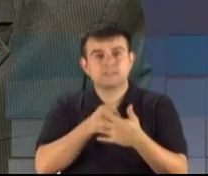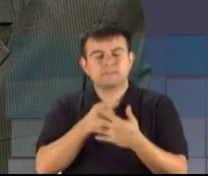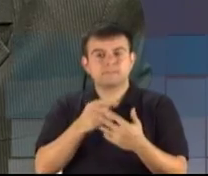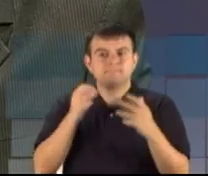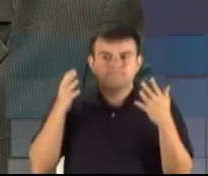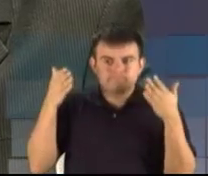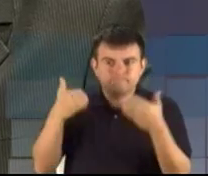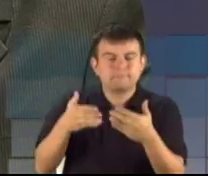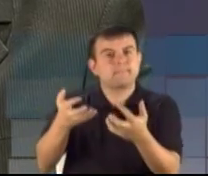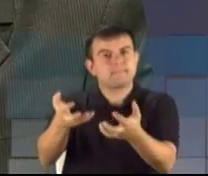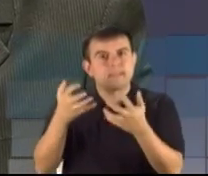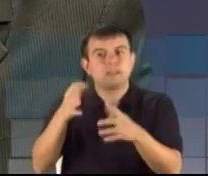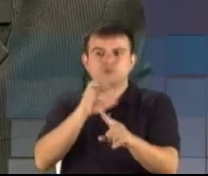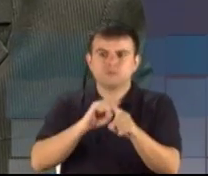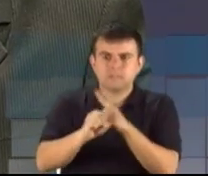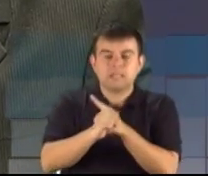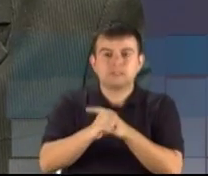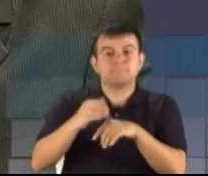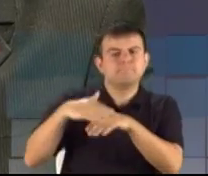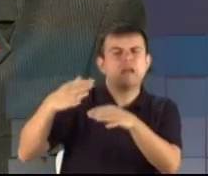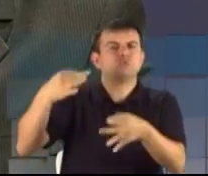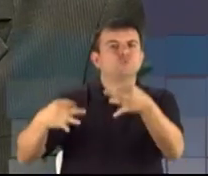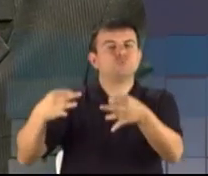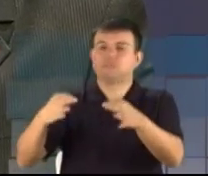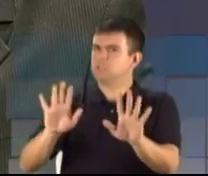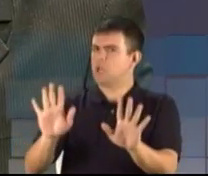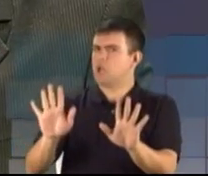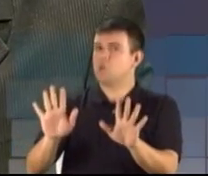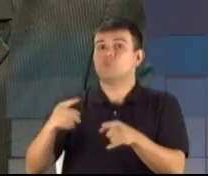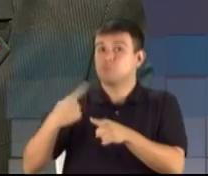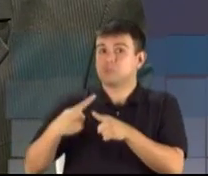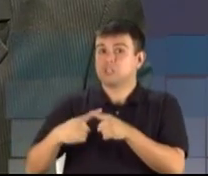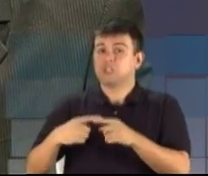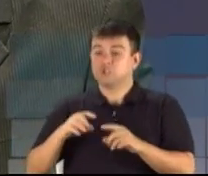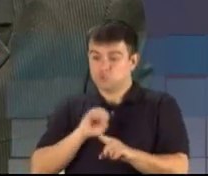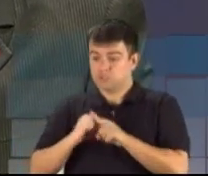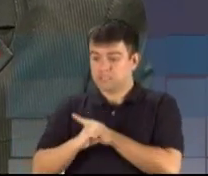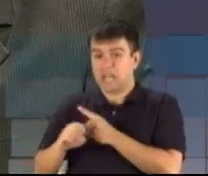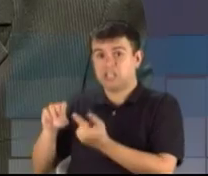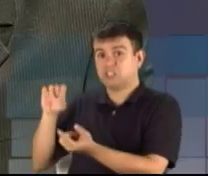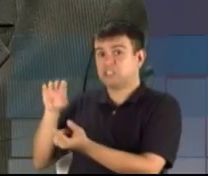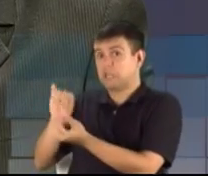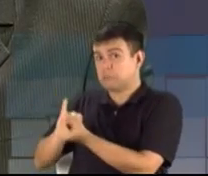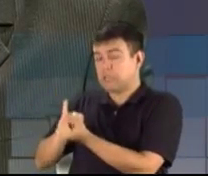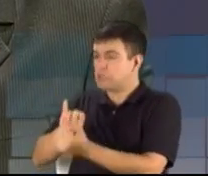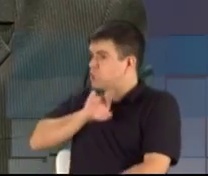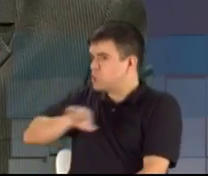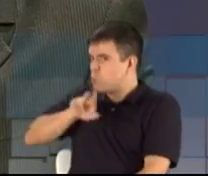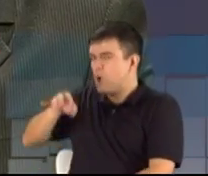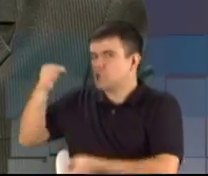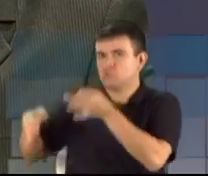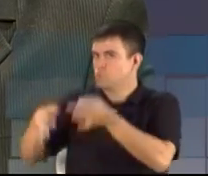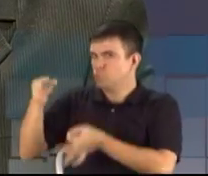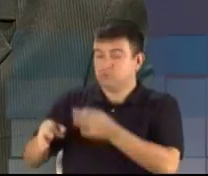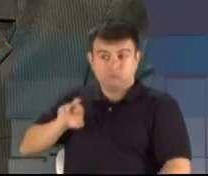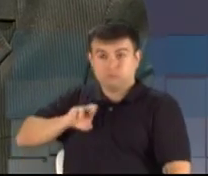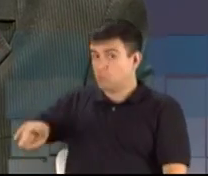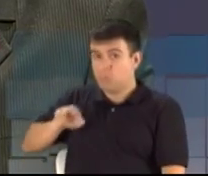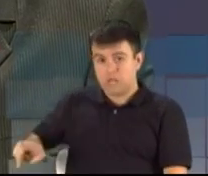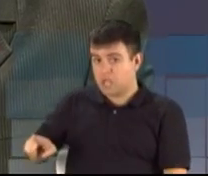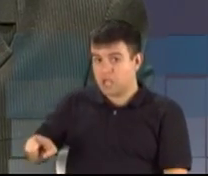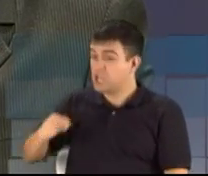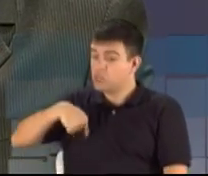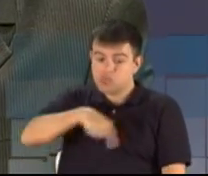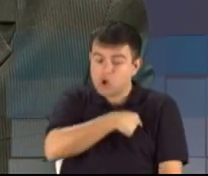mais justa. Não, uma sociedade mais justa não, porque a sociedade capitalista não é justa. Nós lutamos por uma